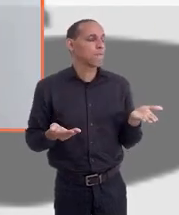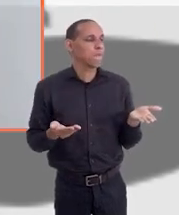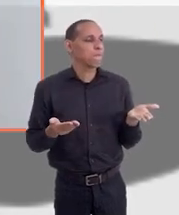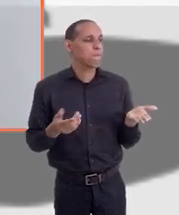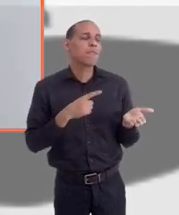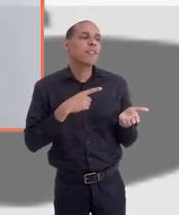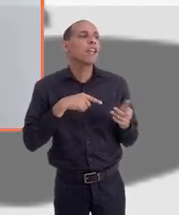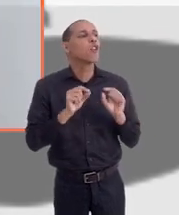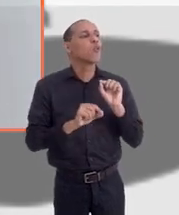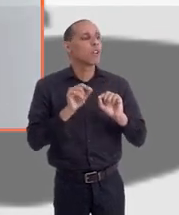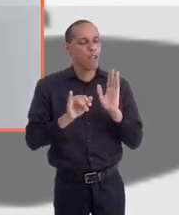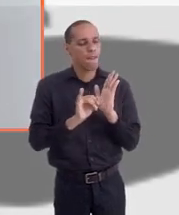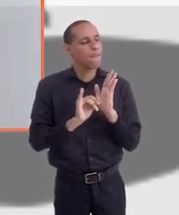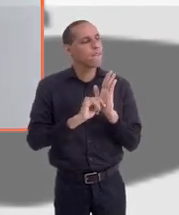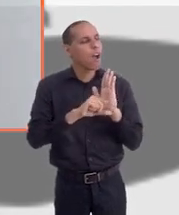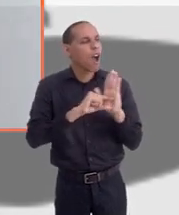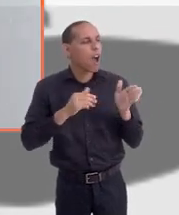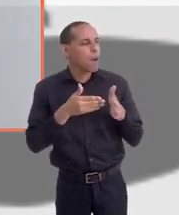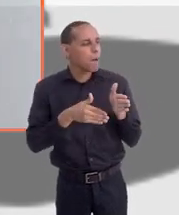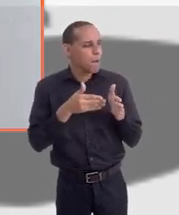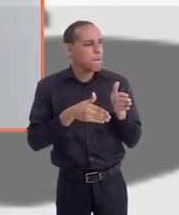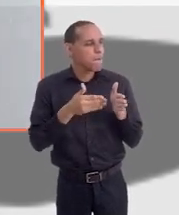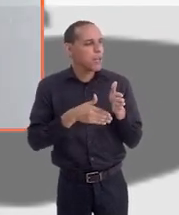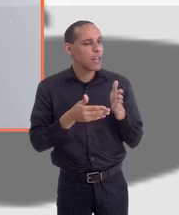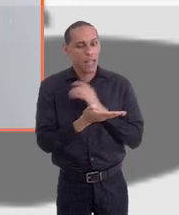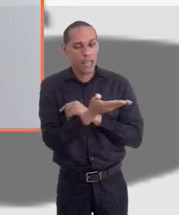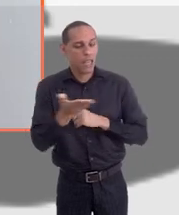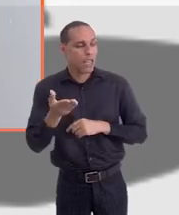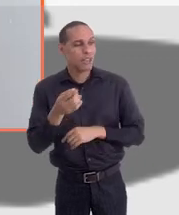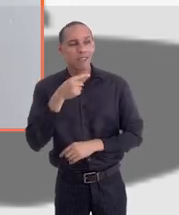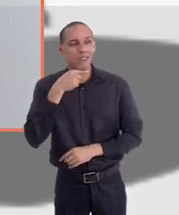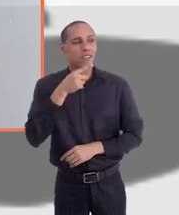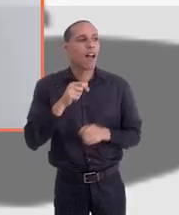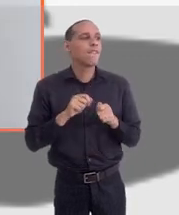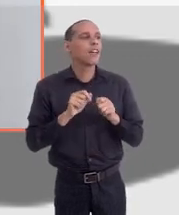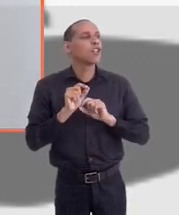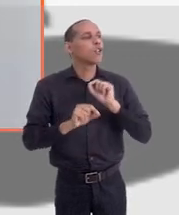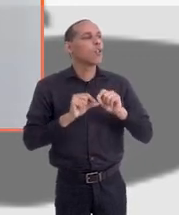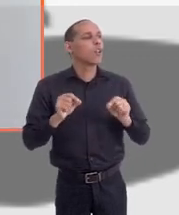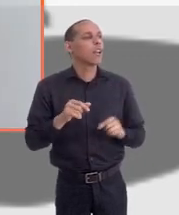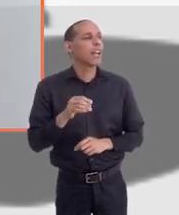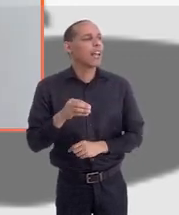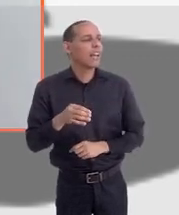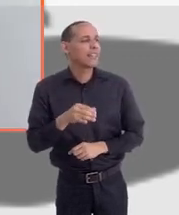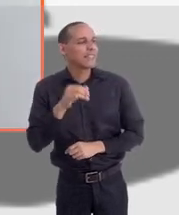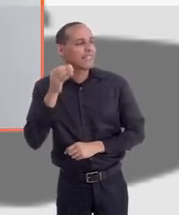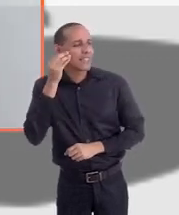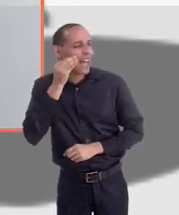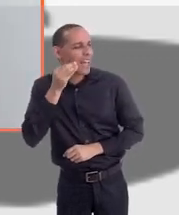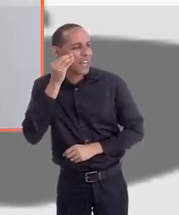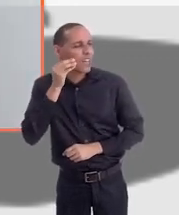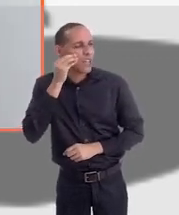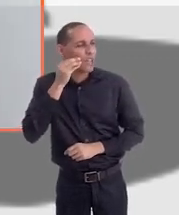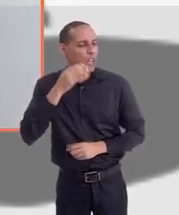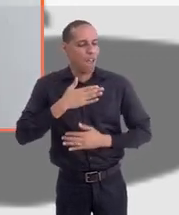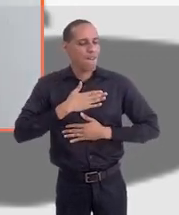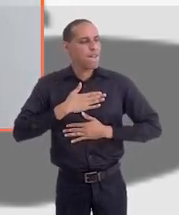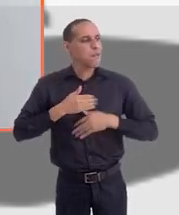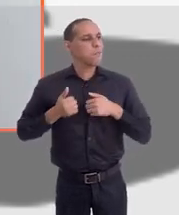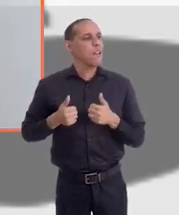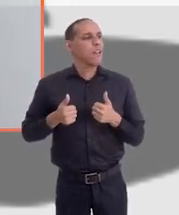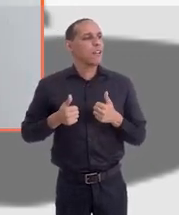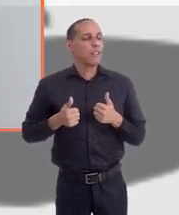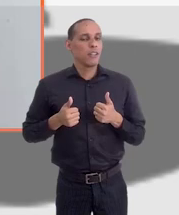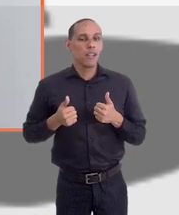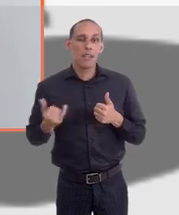questão do edital da cláusula de barreira, que impede eles de fazerem, por exemplo, o teste de aptidão física. E é importante a gente